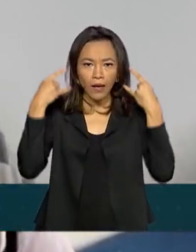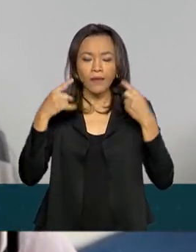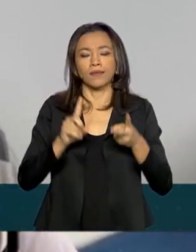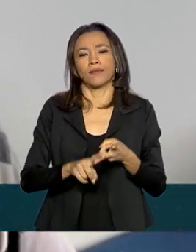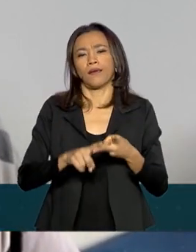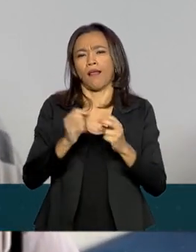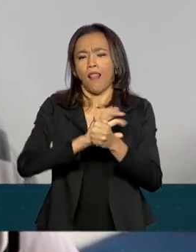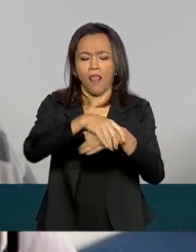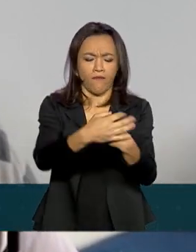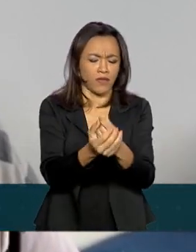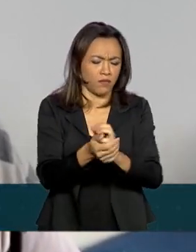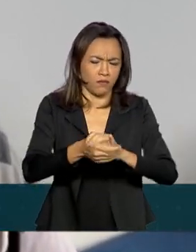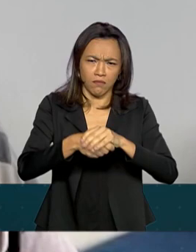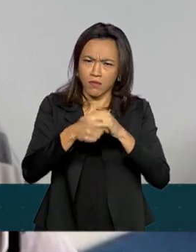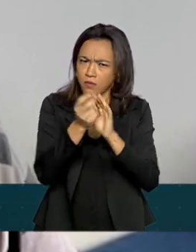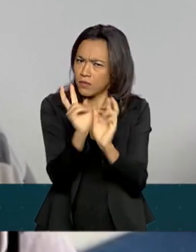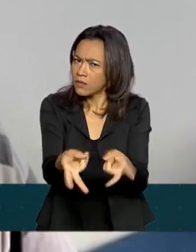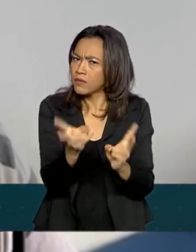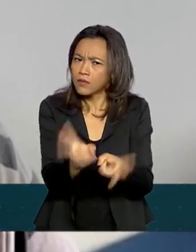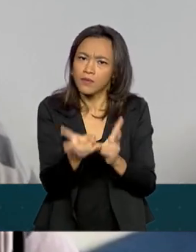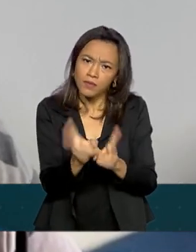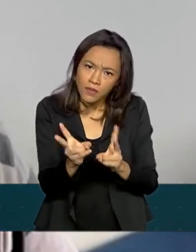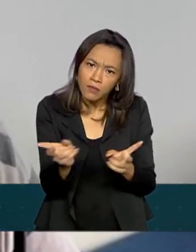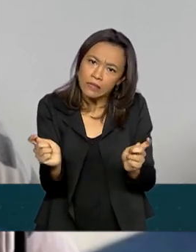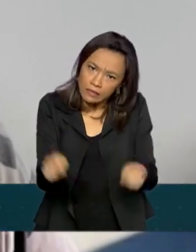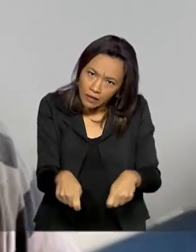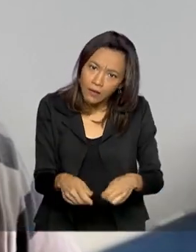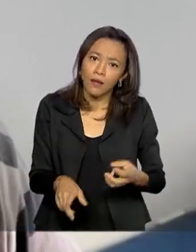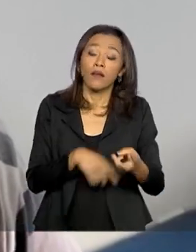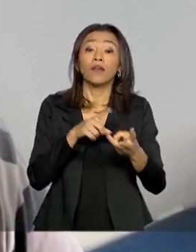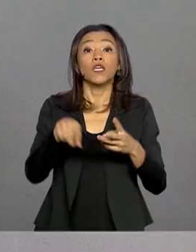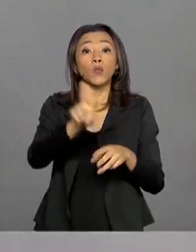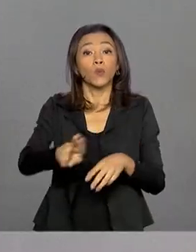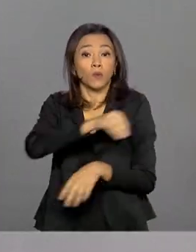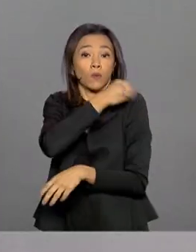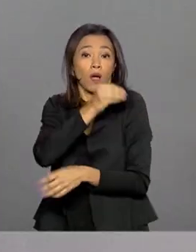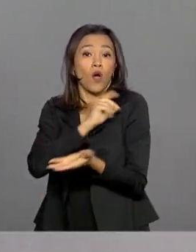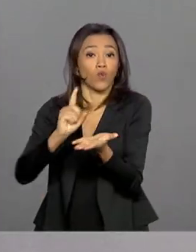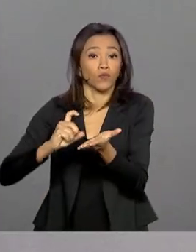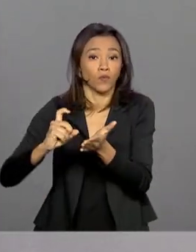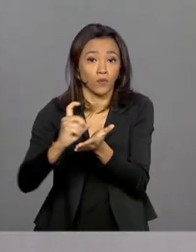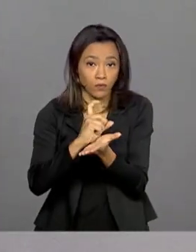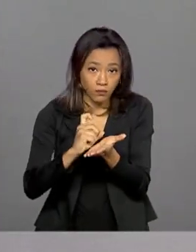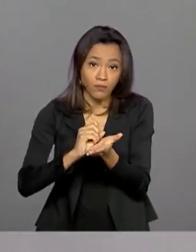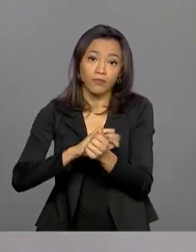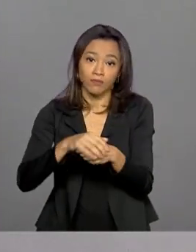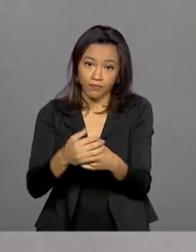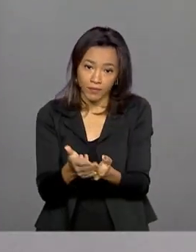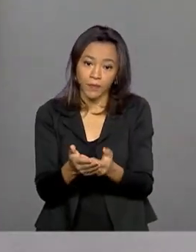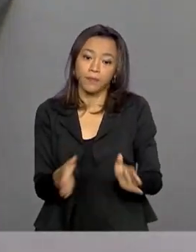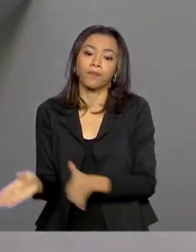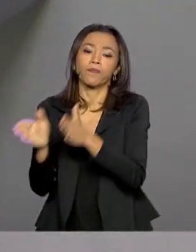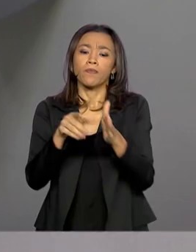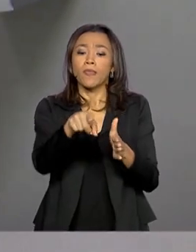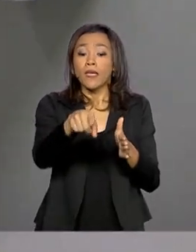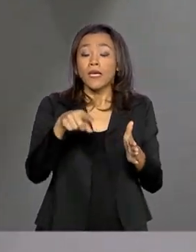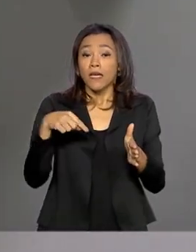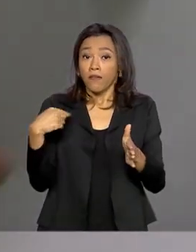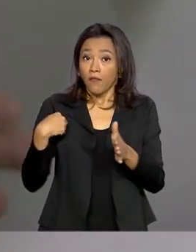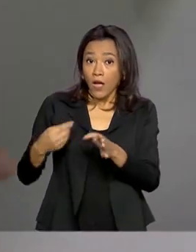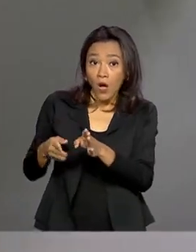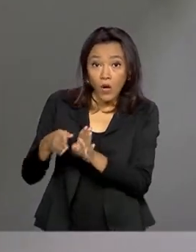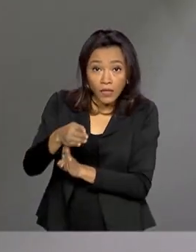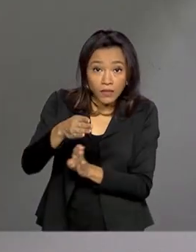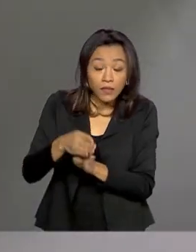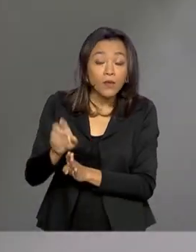lavo as mãos com sabão sempre que possível e uso álcool em gel. Os dados coletados vão auxiliar o governo federal